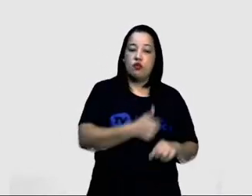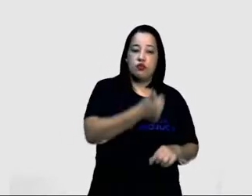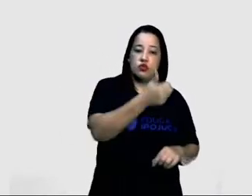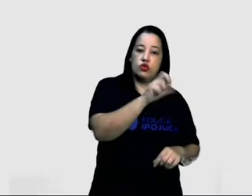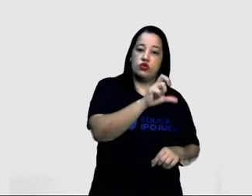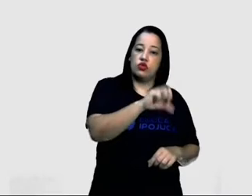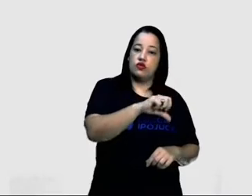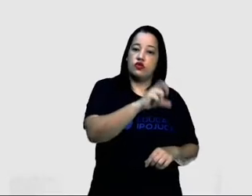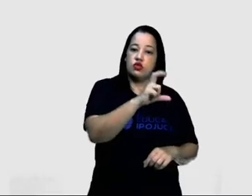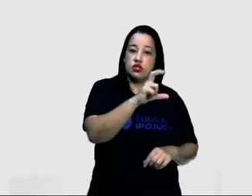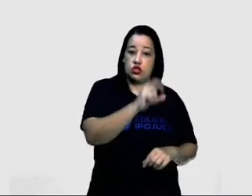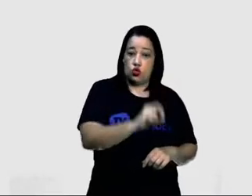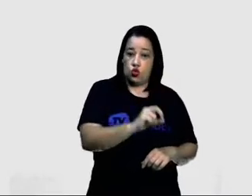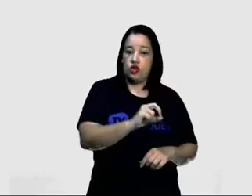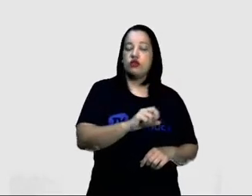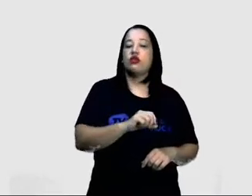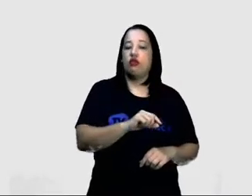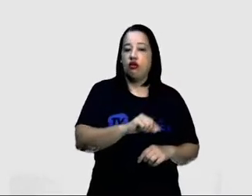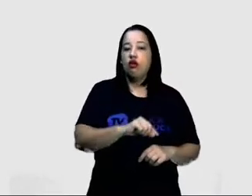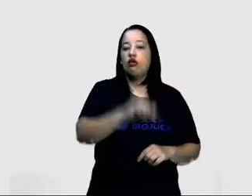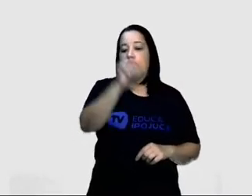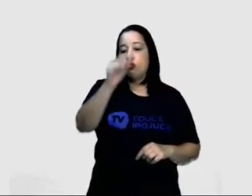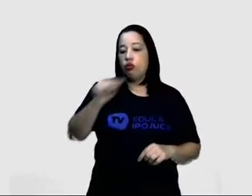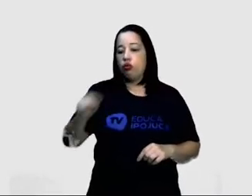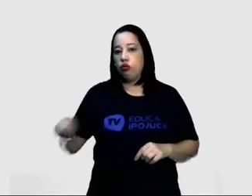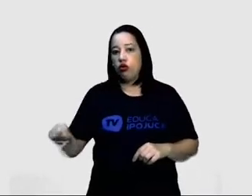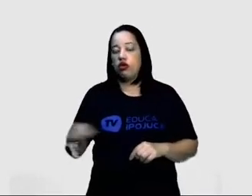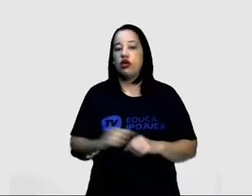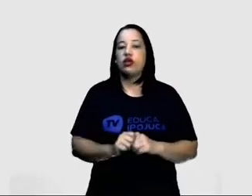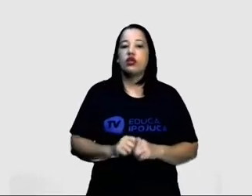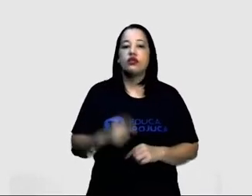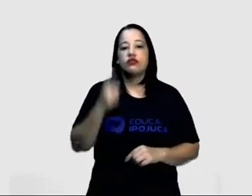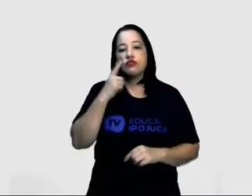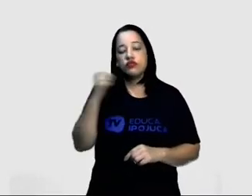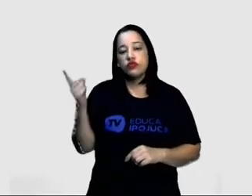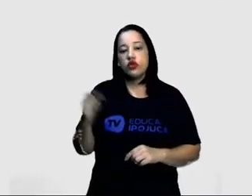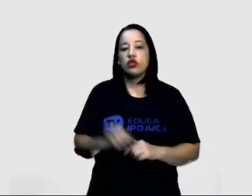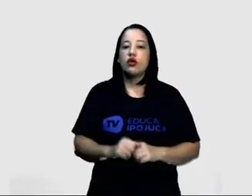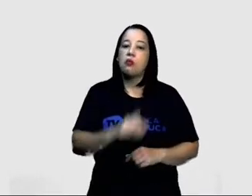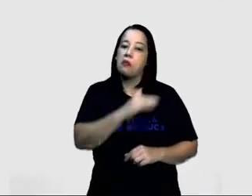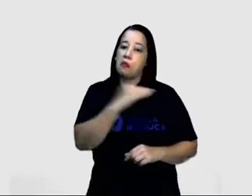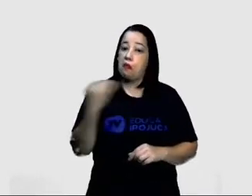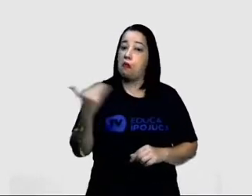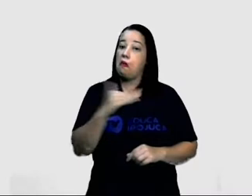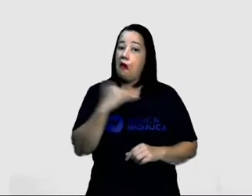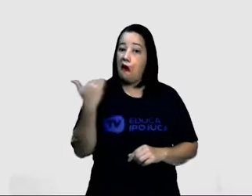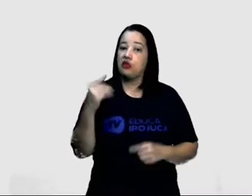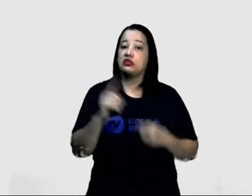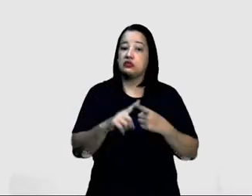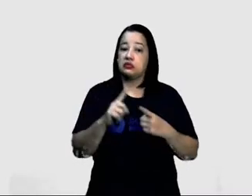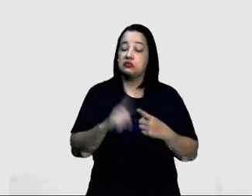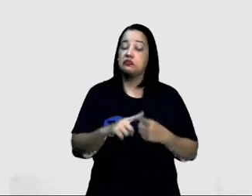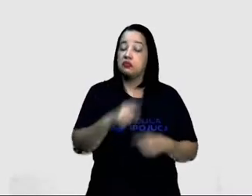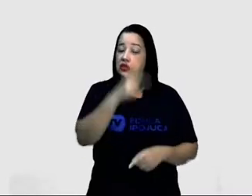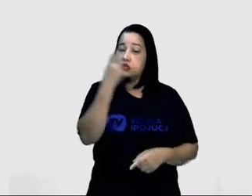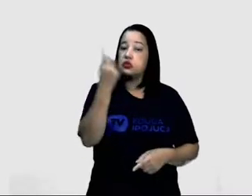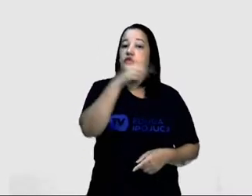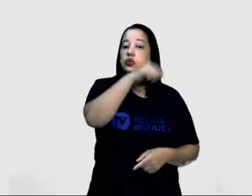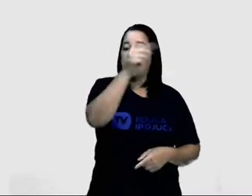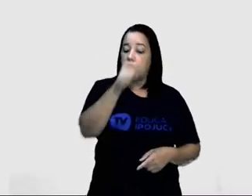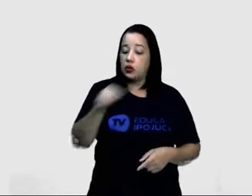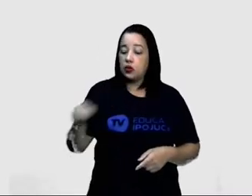E a taxa de mortalidade também vem acompanhando essa queda, certo?